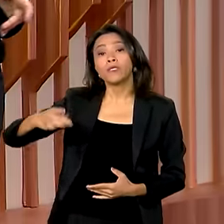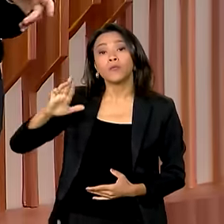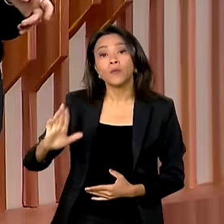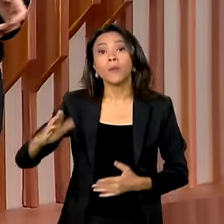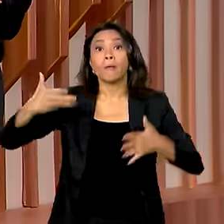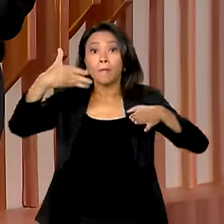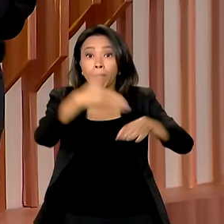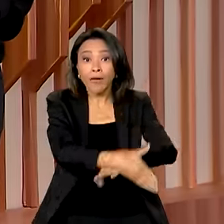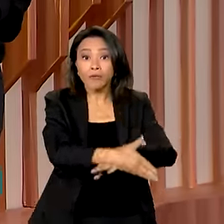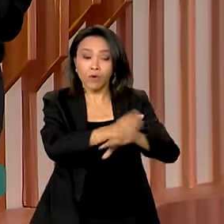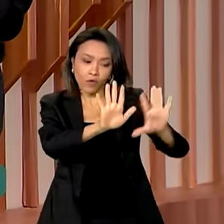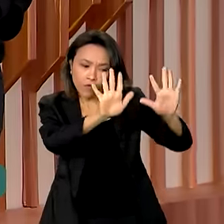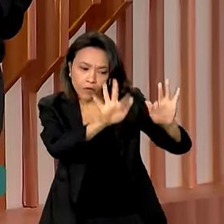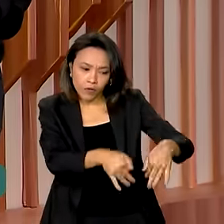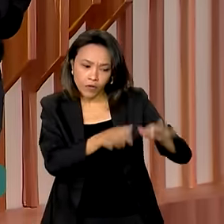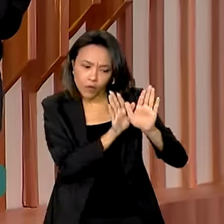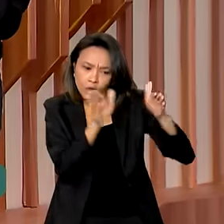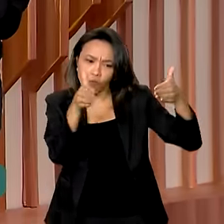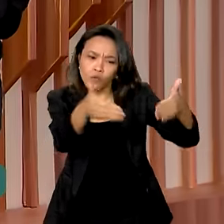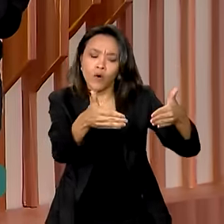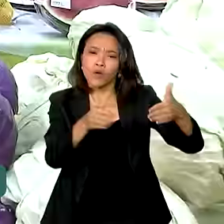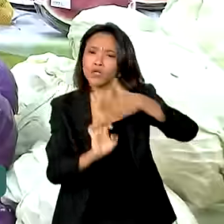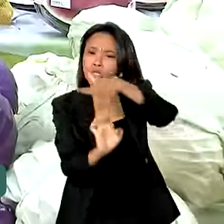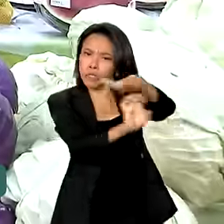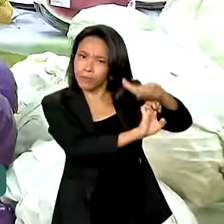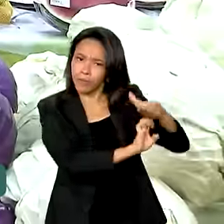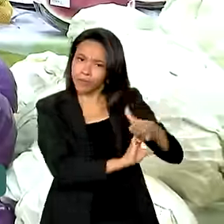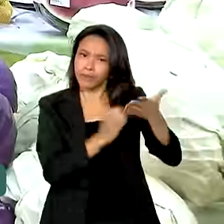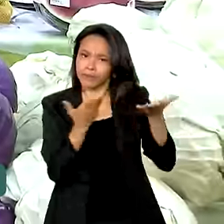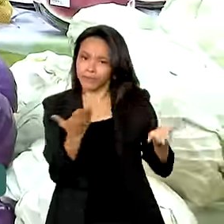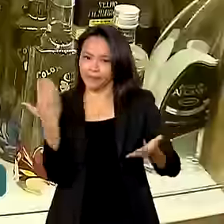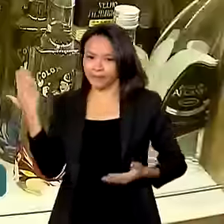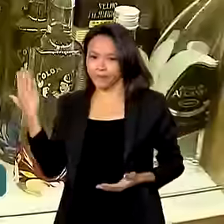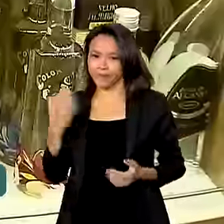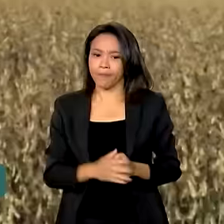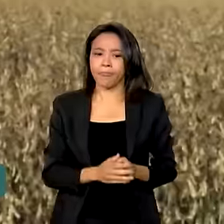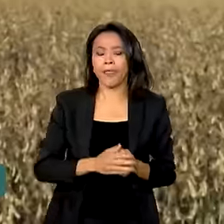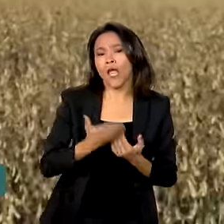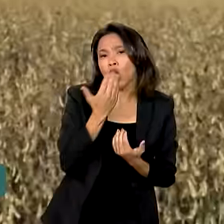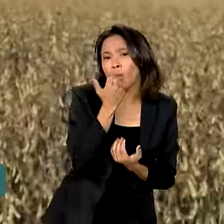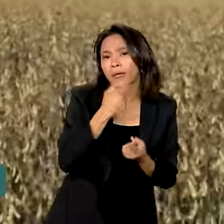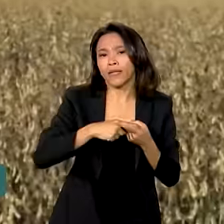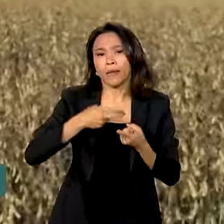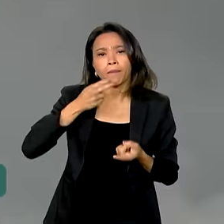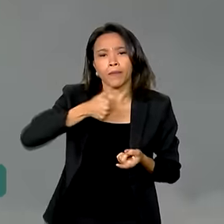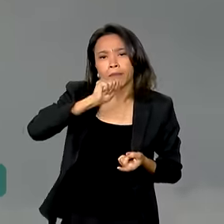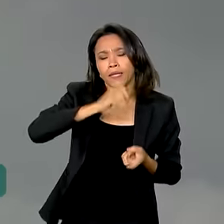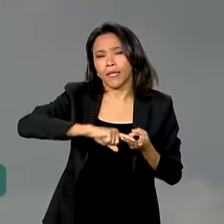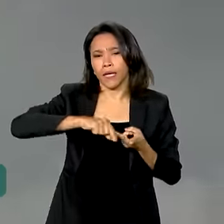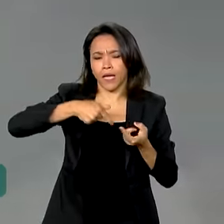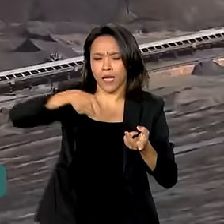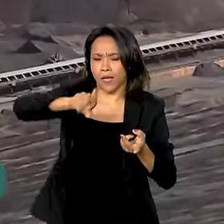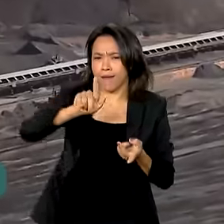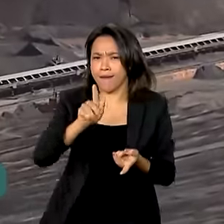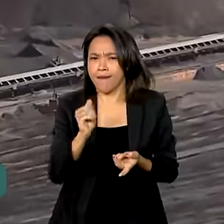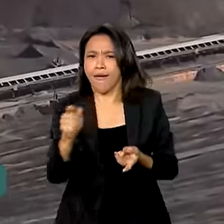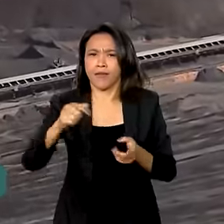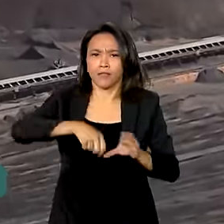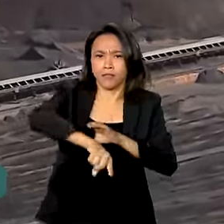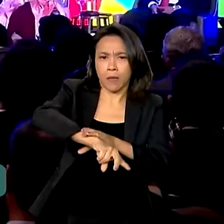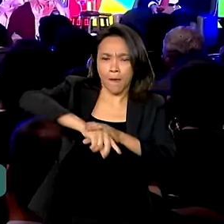encerramento do Fórum Empresarial Bolívia-Brasil. Alimentos, bebidas, agronegócio, petróleo e gás,